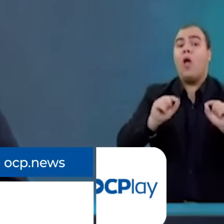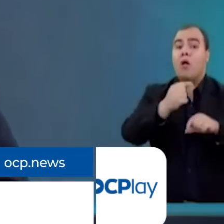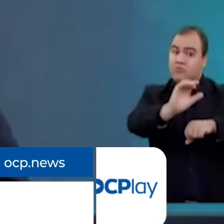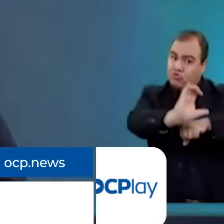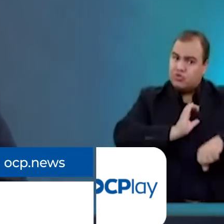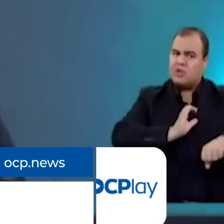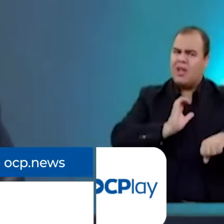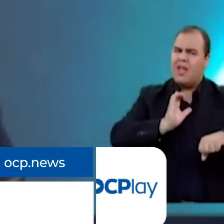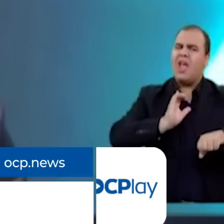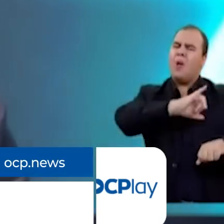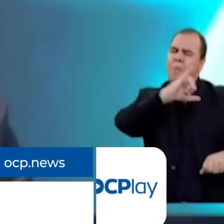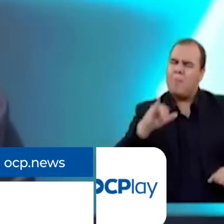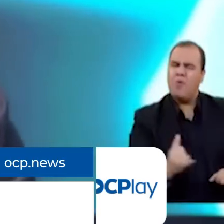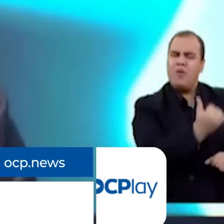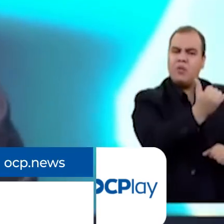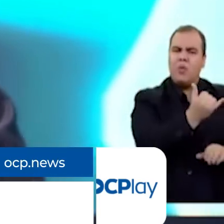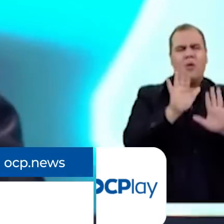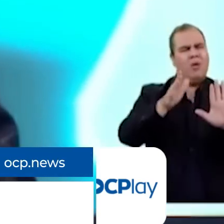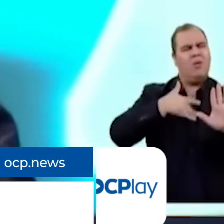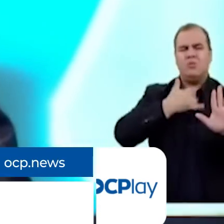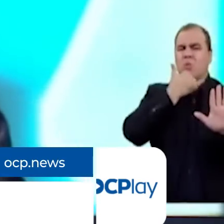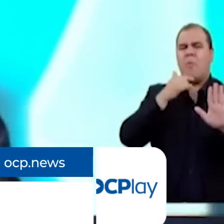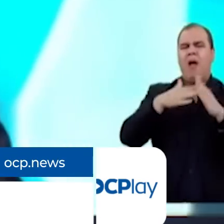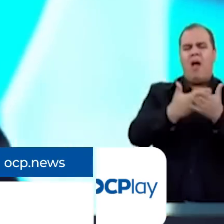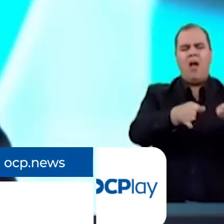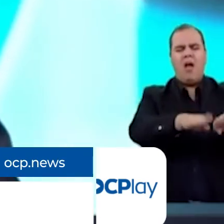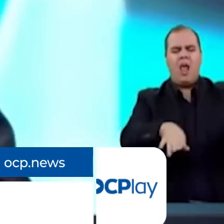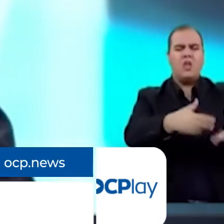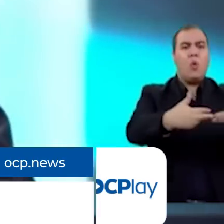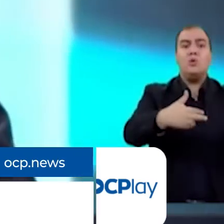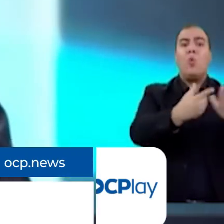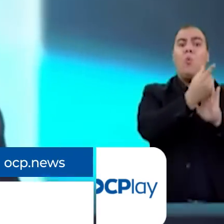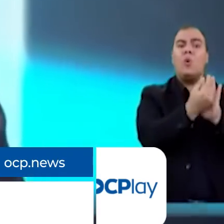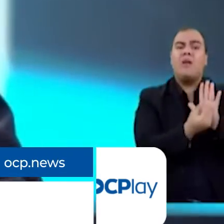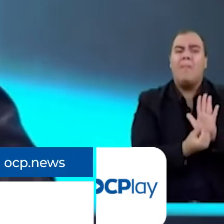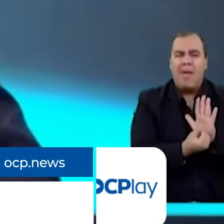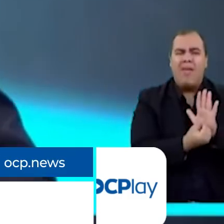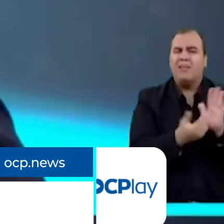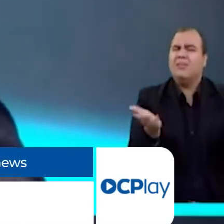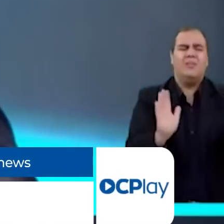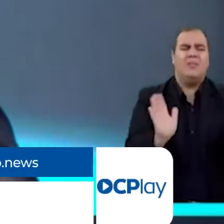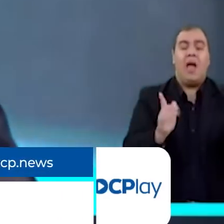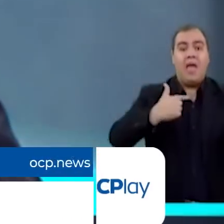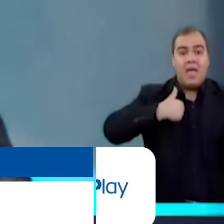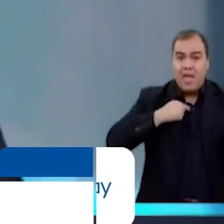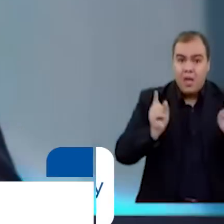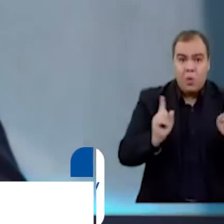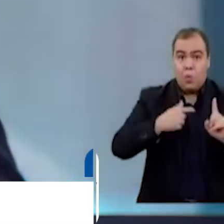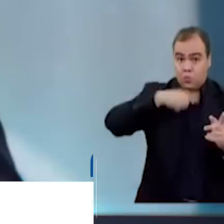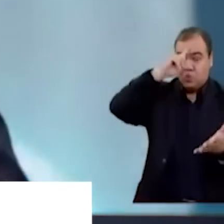entrevistado por jornalistas sobre temas previamente escolhidos. E você, vai assistir a entrevista?